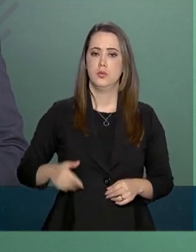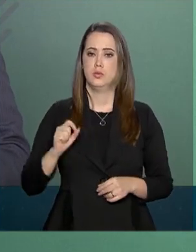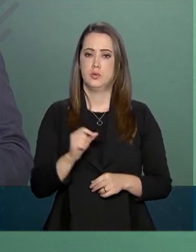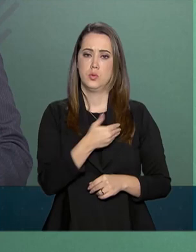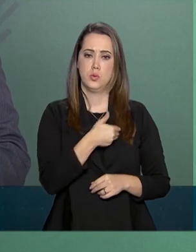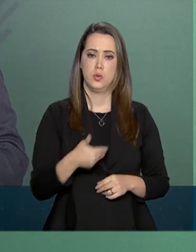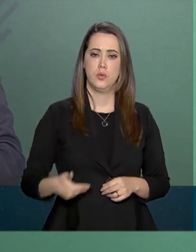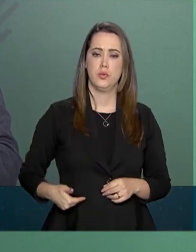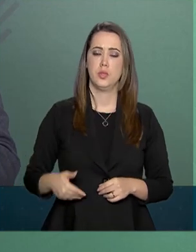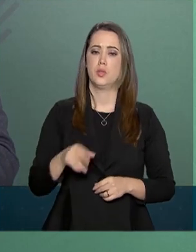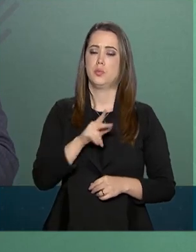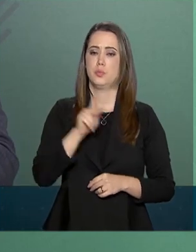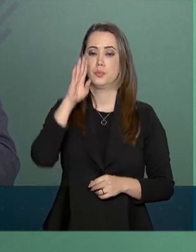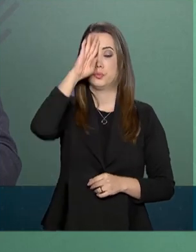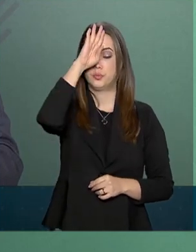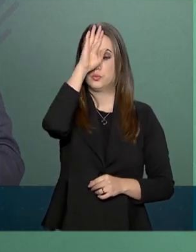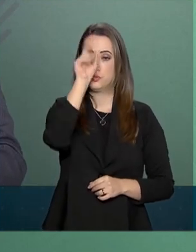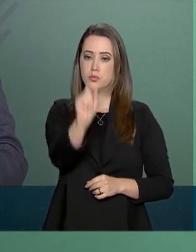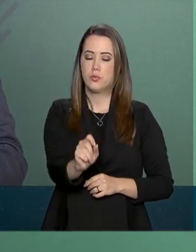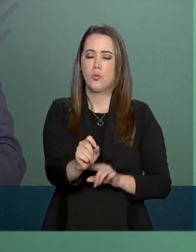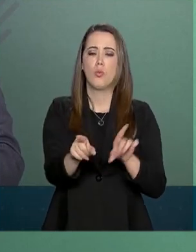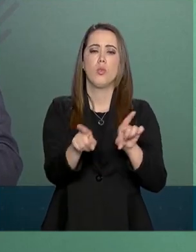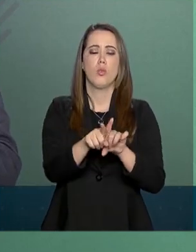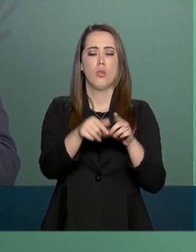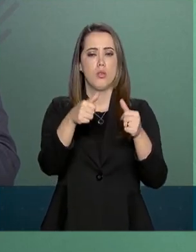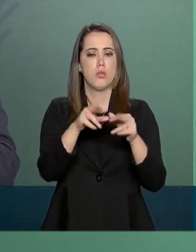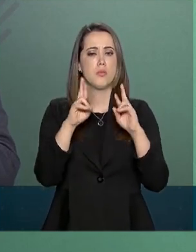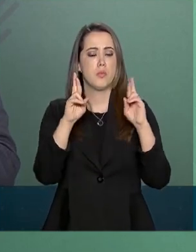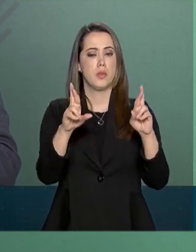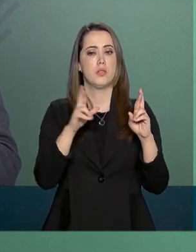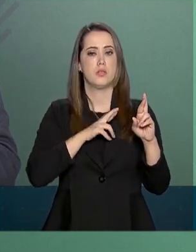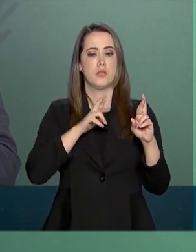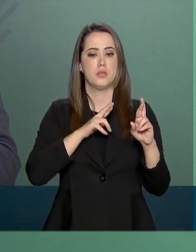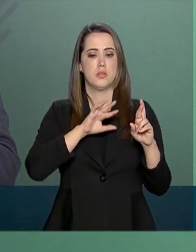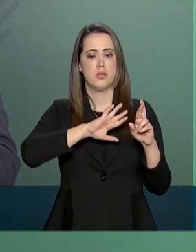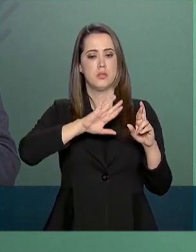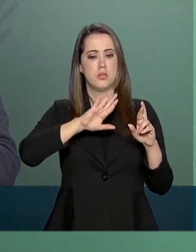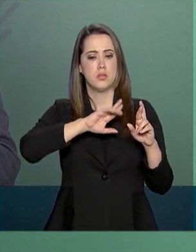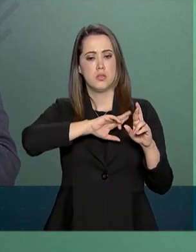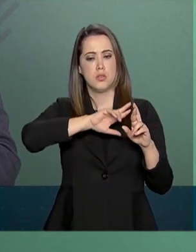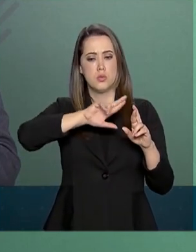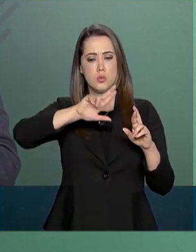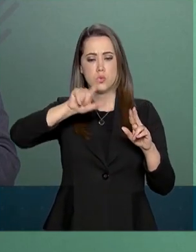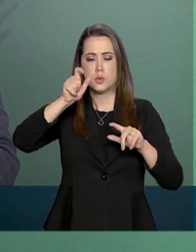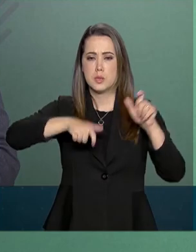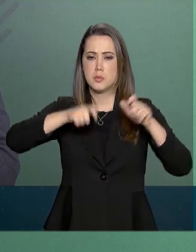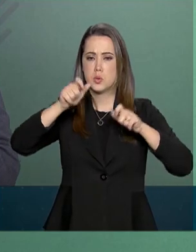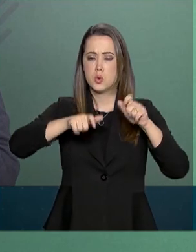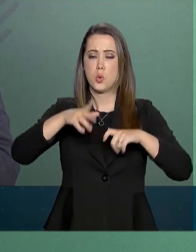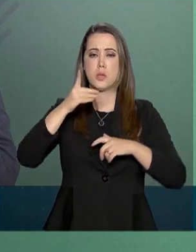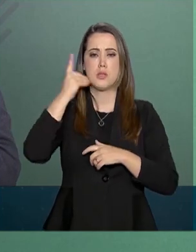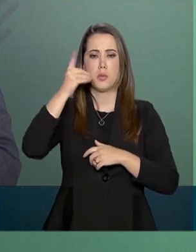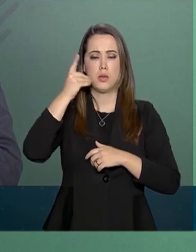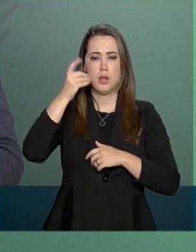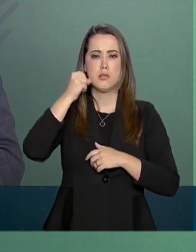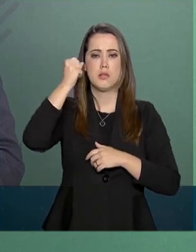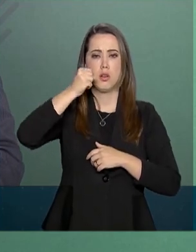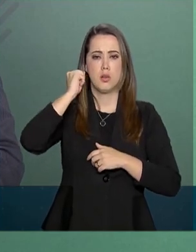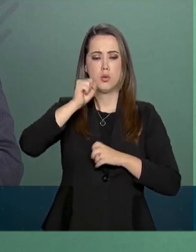o governo do presidente Jair Bolsonaro, espera contar com um grande número de parlamentares